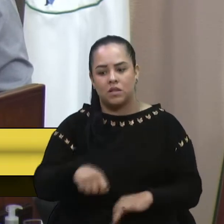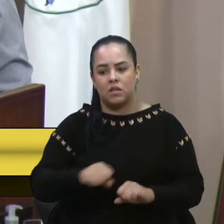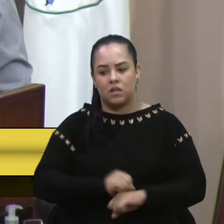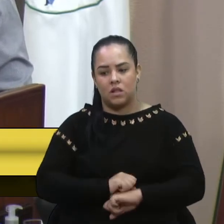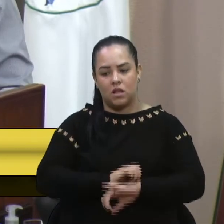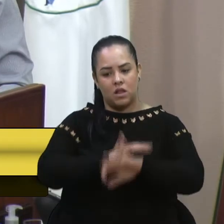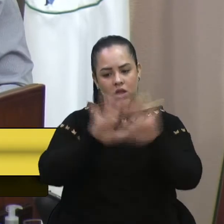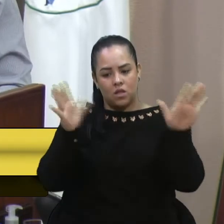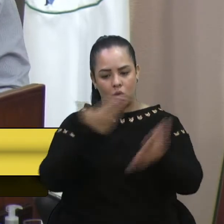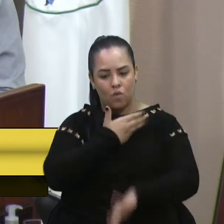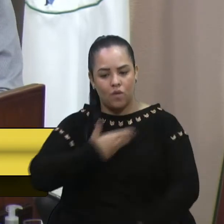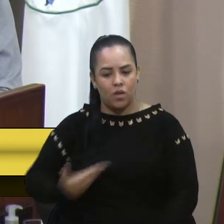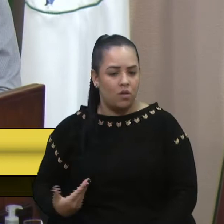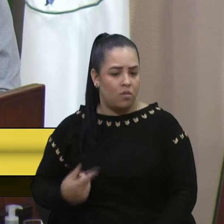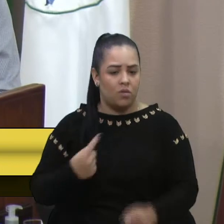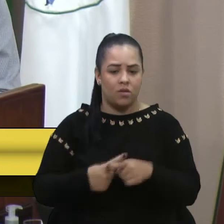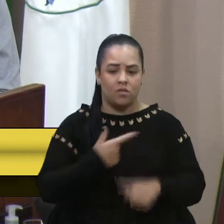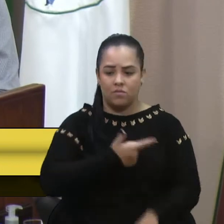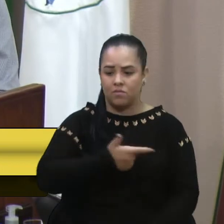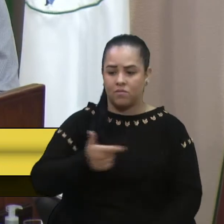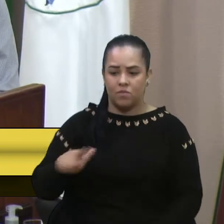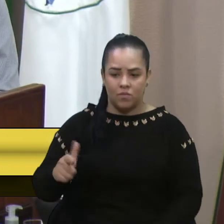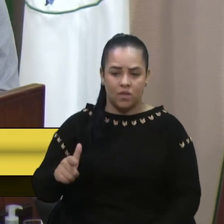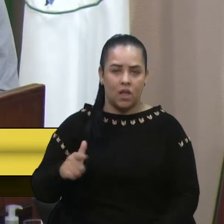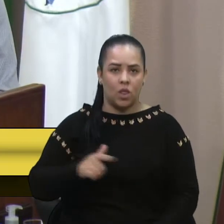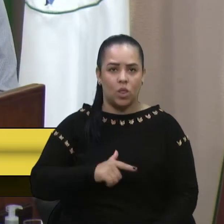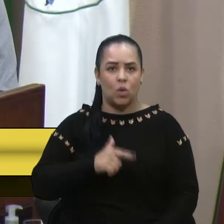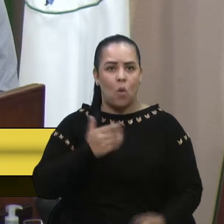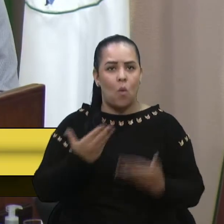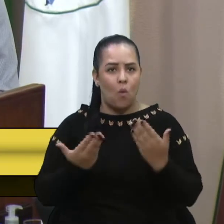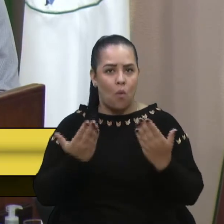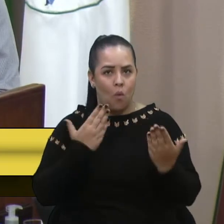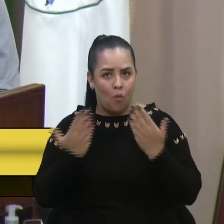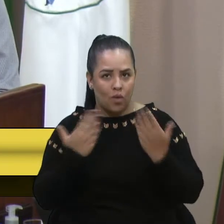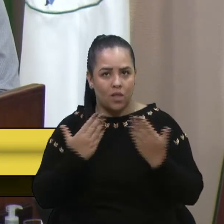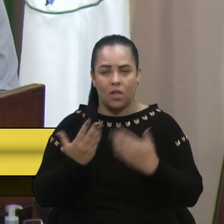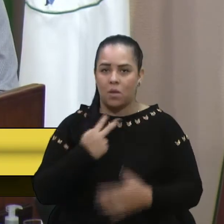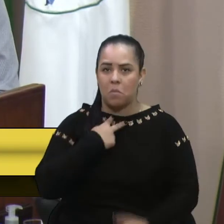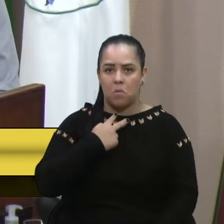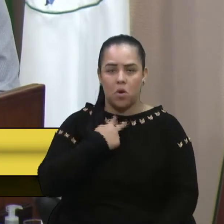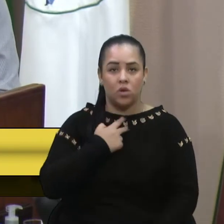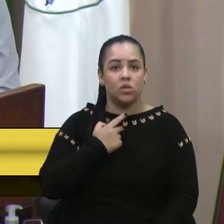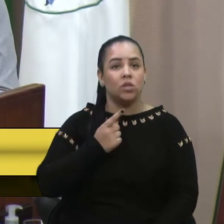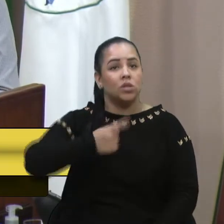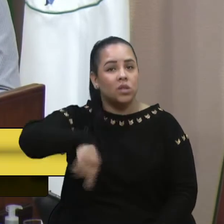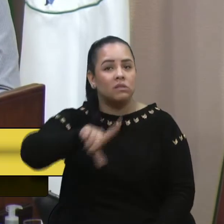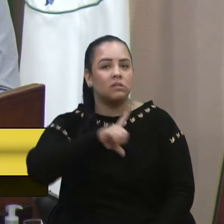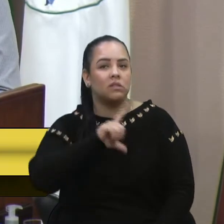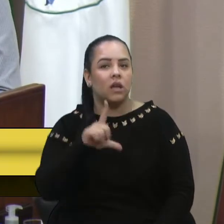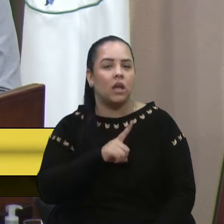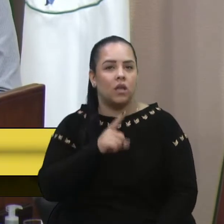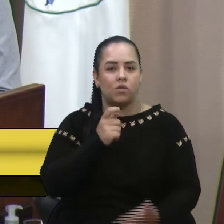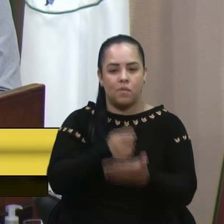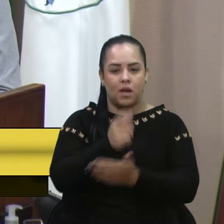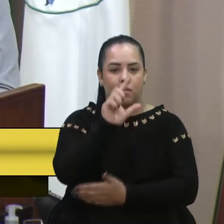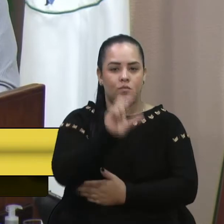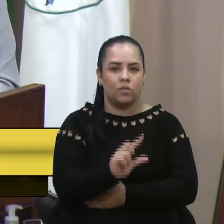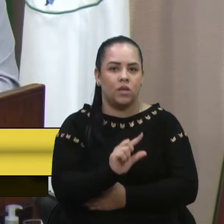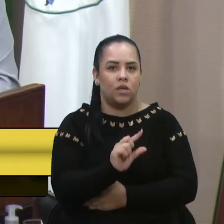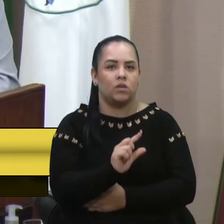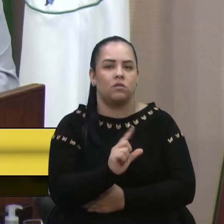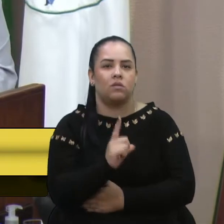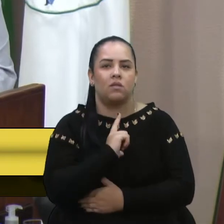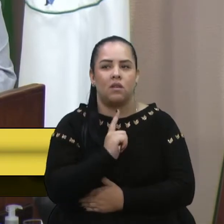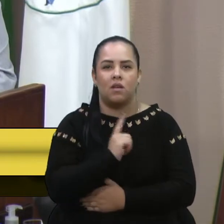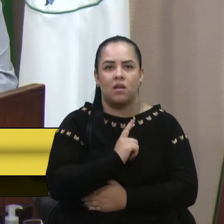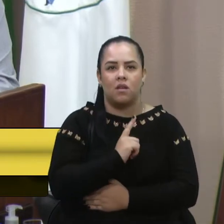restam dúvidas. Então, na administração direta, a gente está tendo um gasto a menos em comparação, pode ter